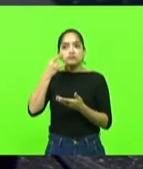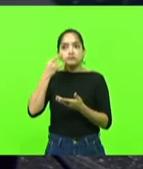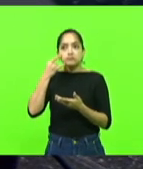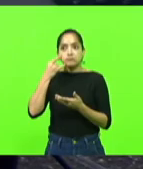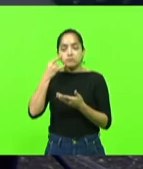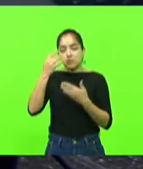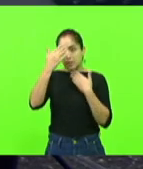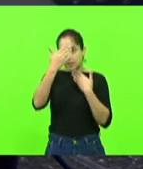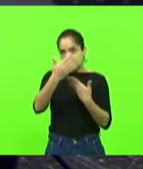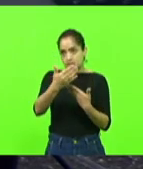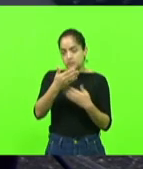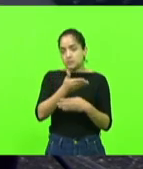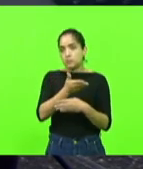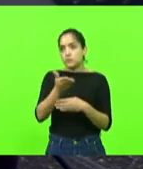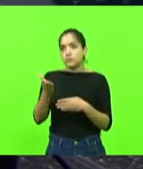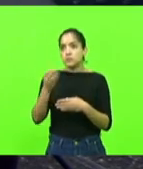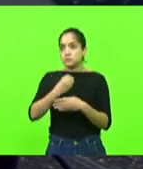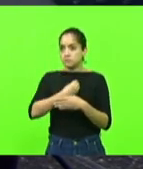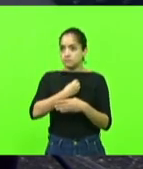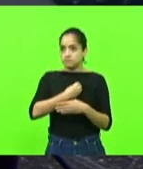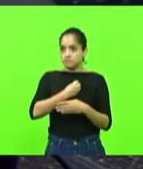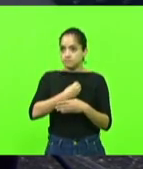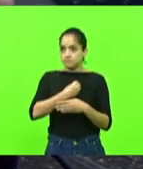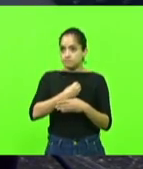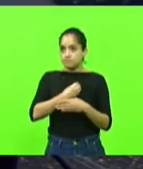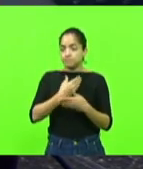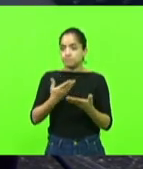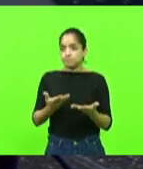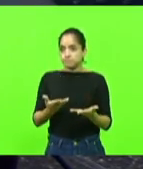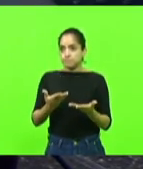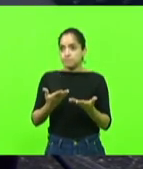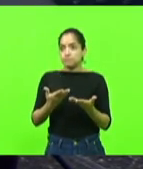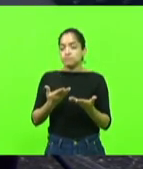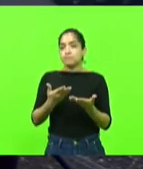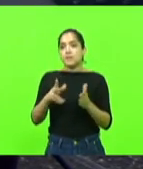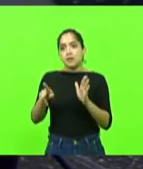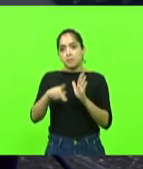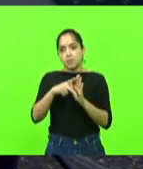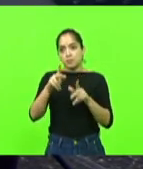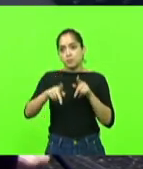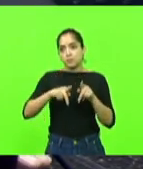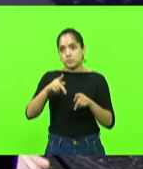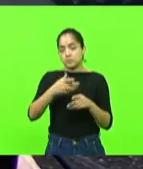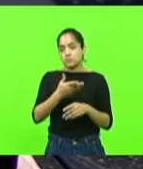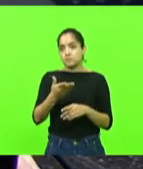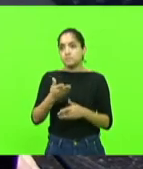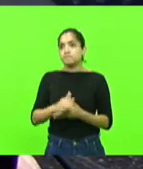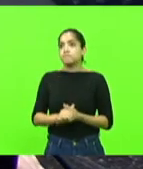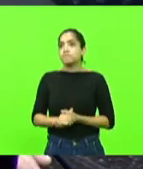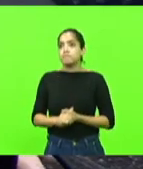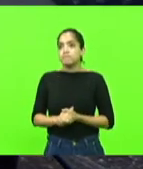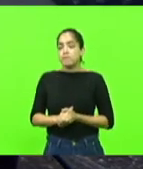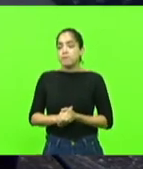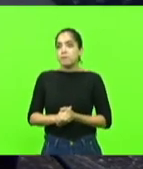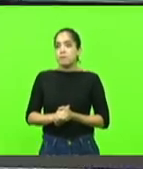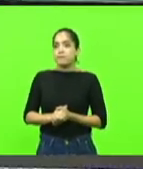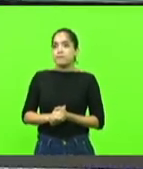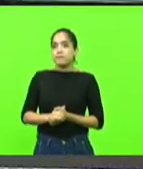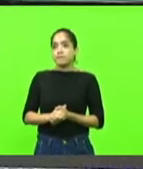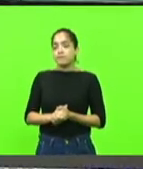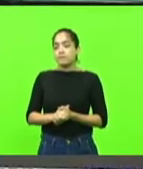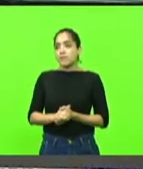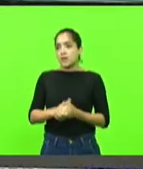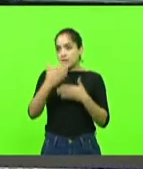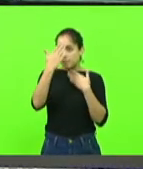agradecemos a presença de todos e sintam-se em casa. A casa é de todos nós. Obrigado, senhor presidente. Obrigado,